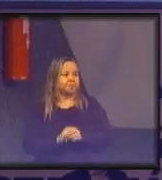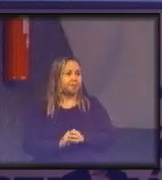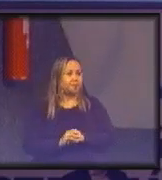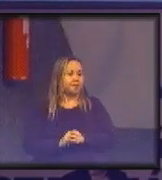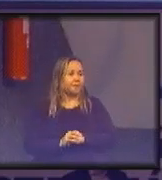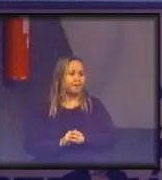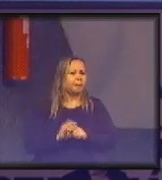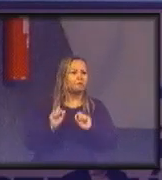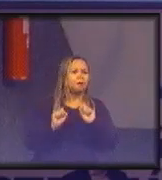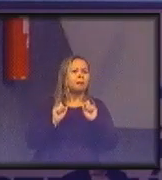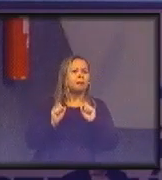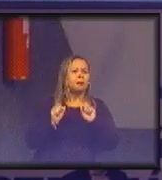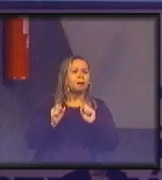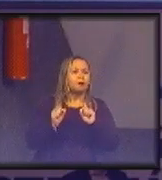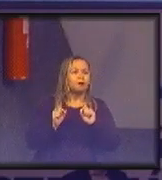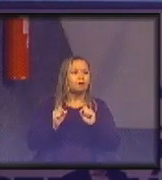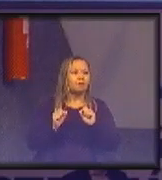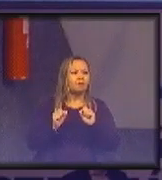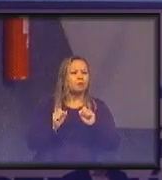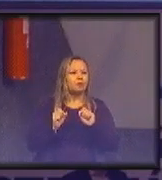tal do web.